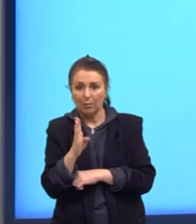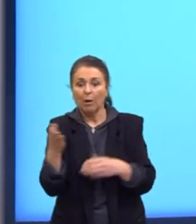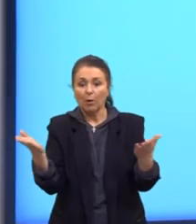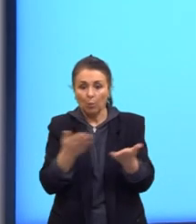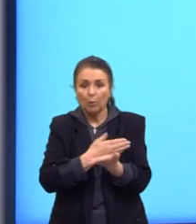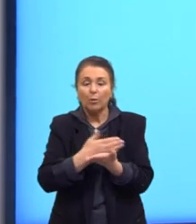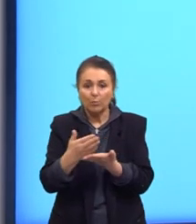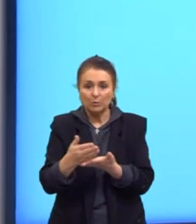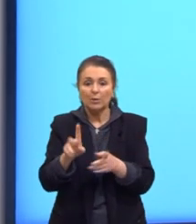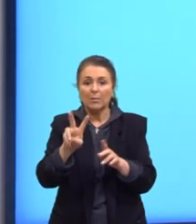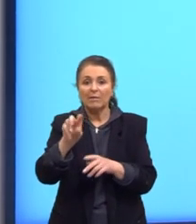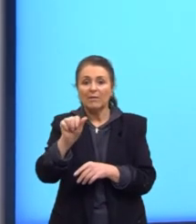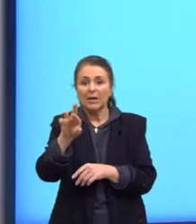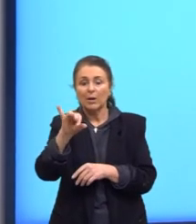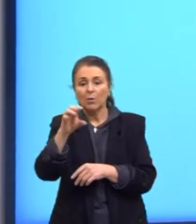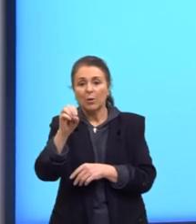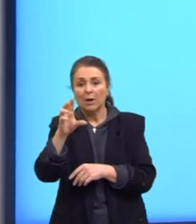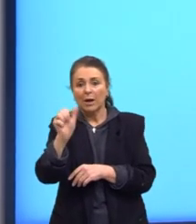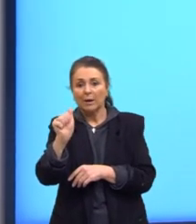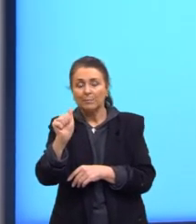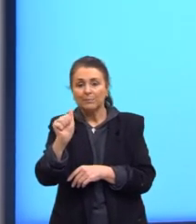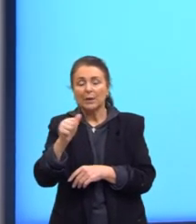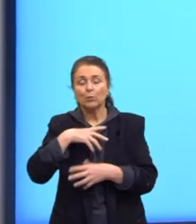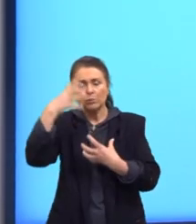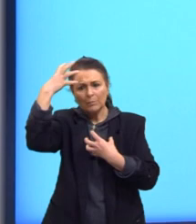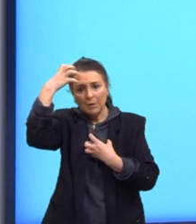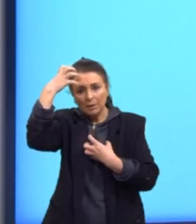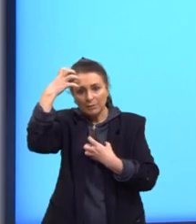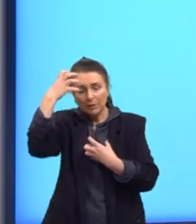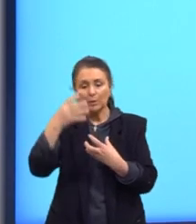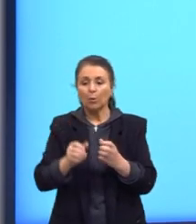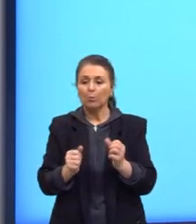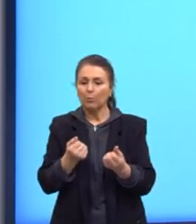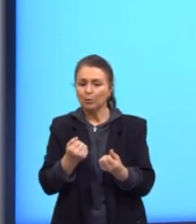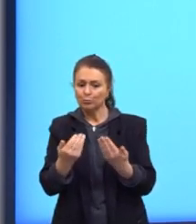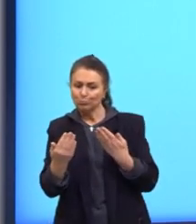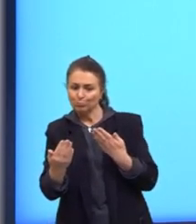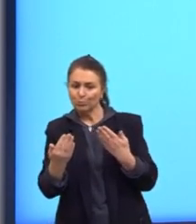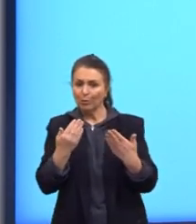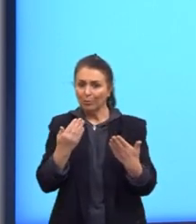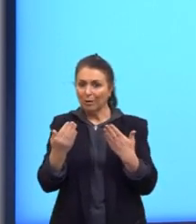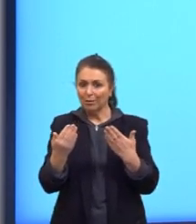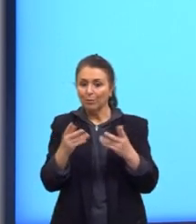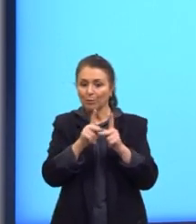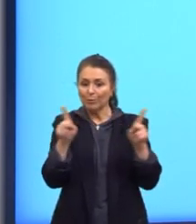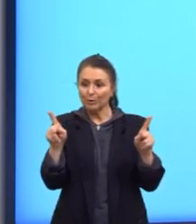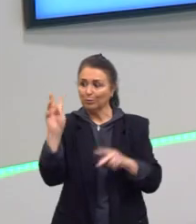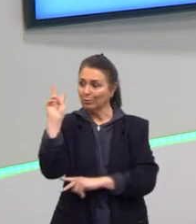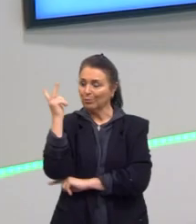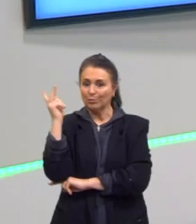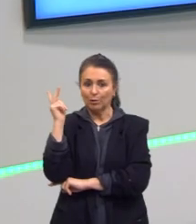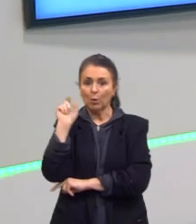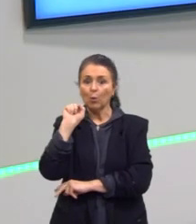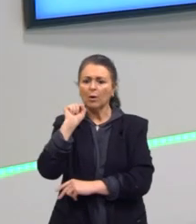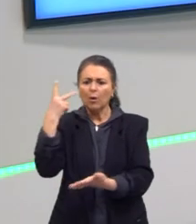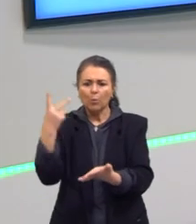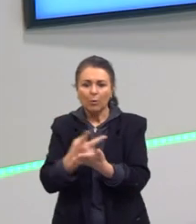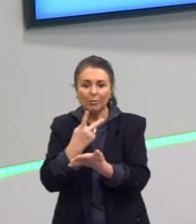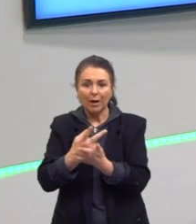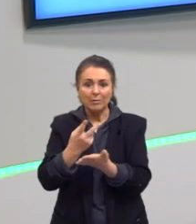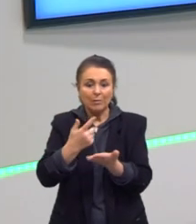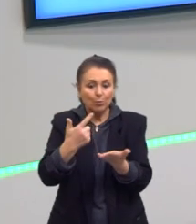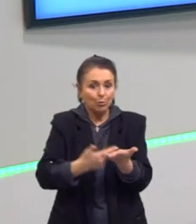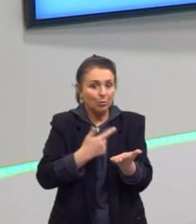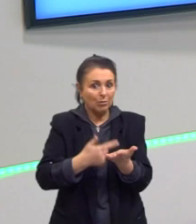macacos. E a gente pode fazer esse panorama histórico do que acontece nesse livro com o que está